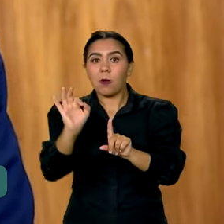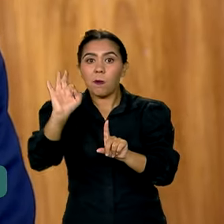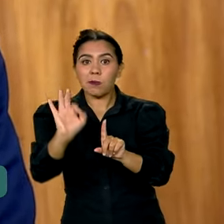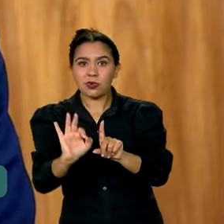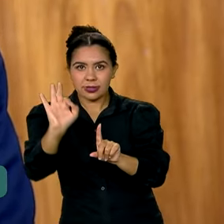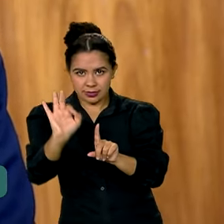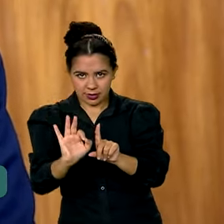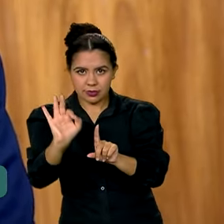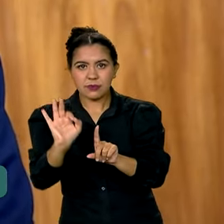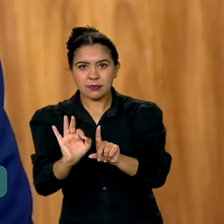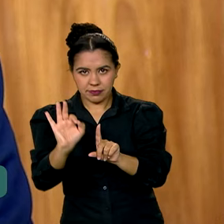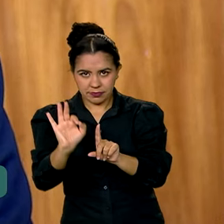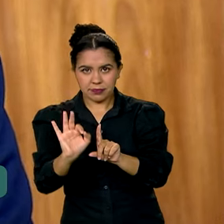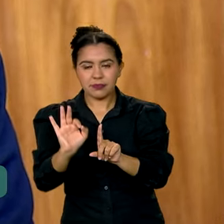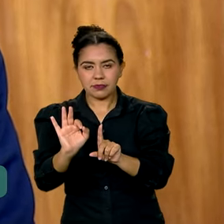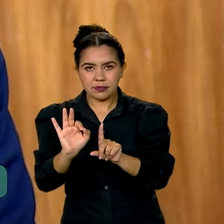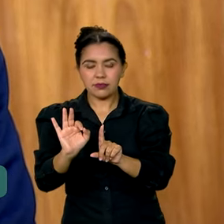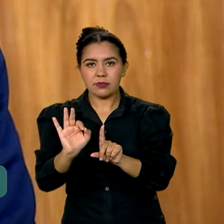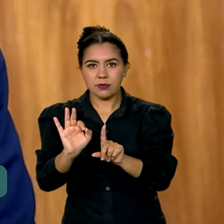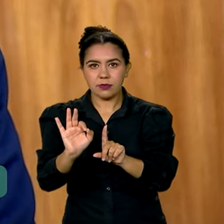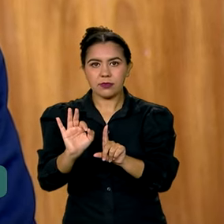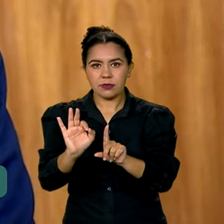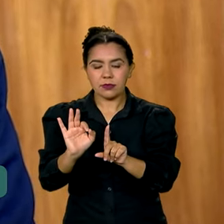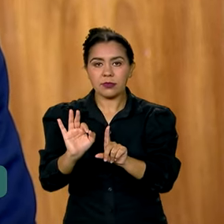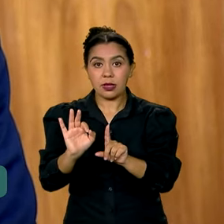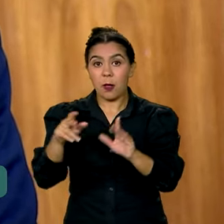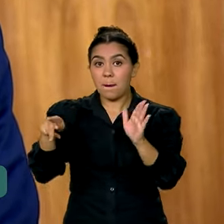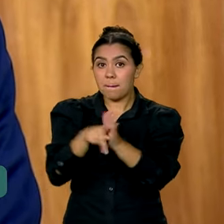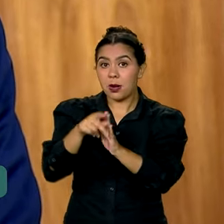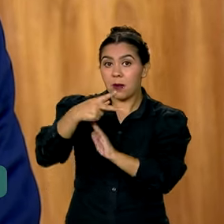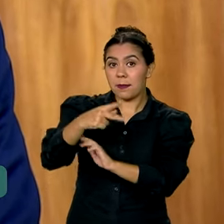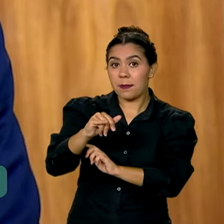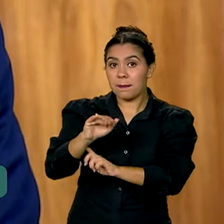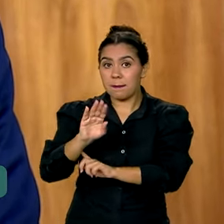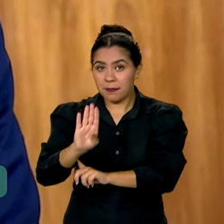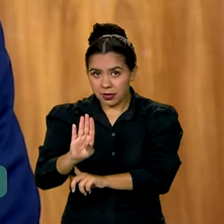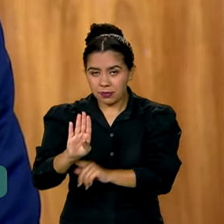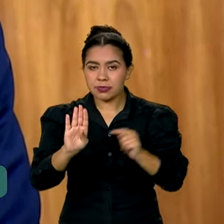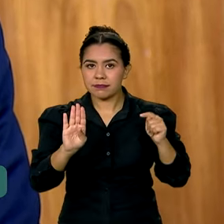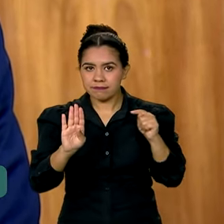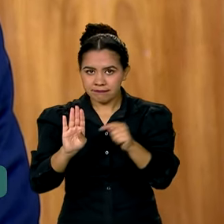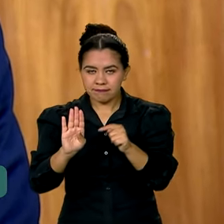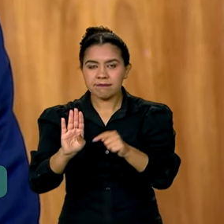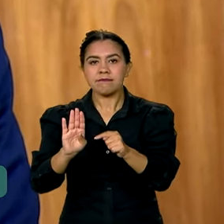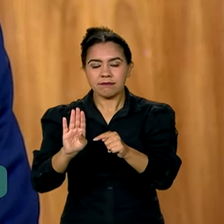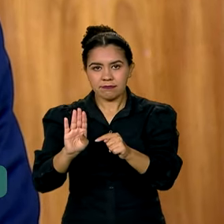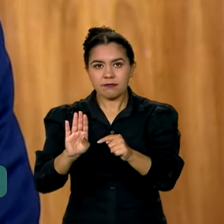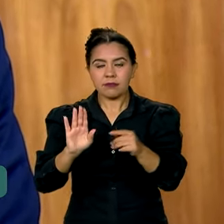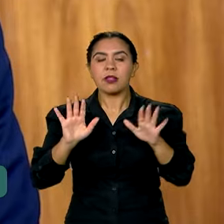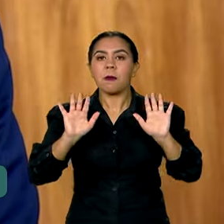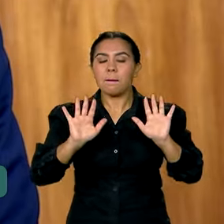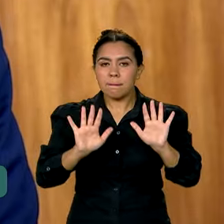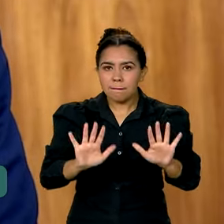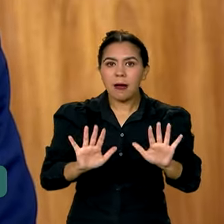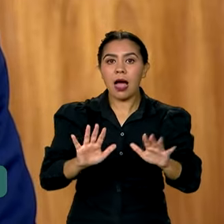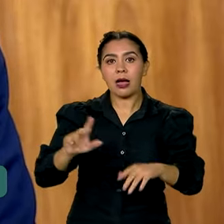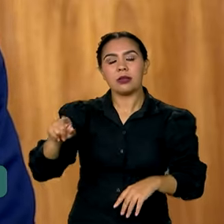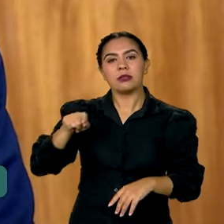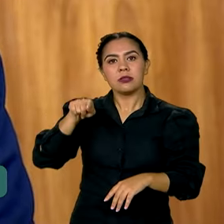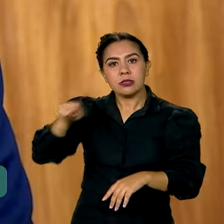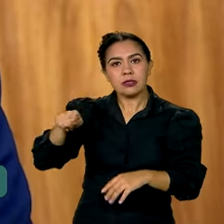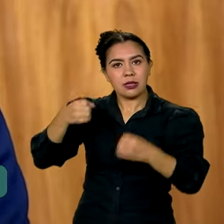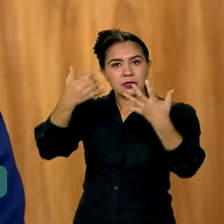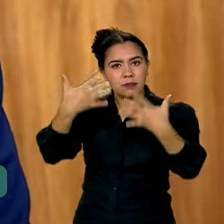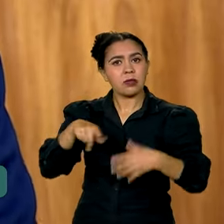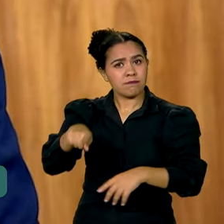do PIB, o que foi considerado pelo presidente bastante